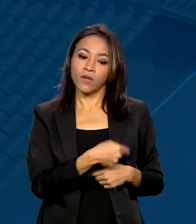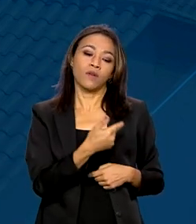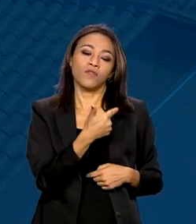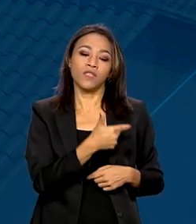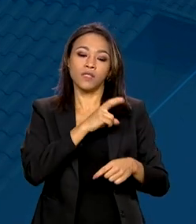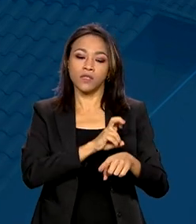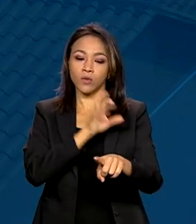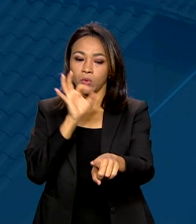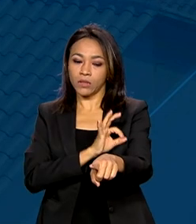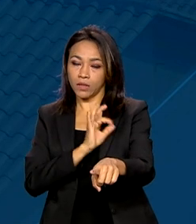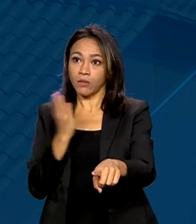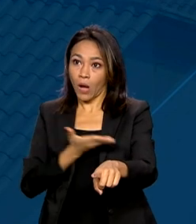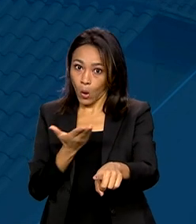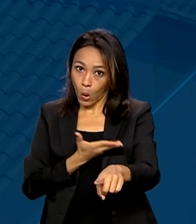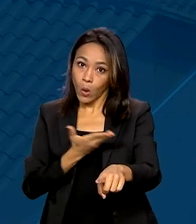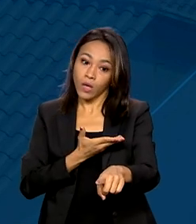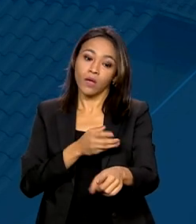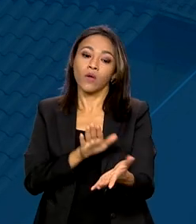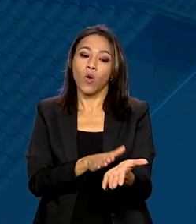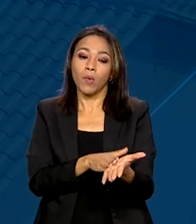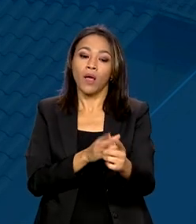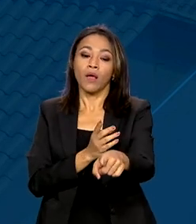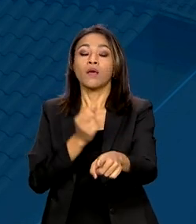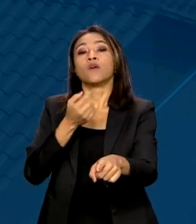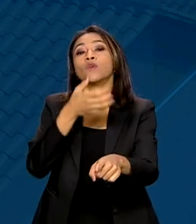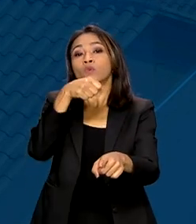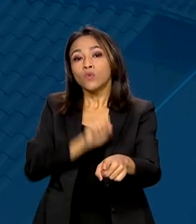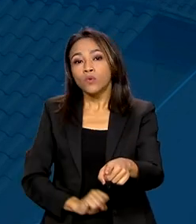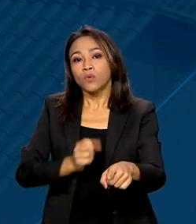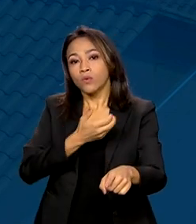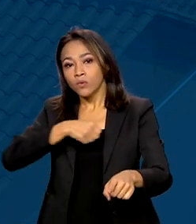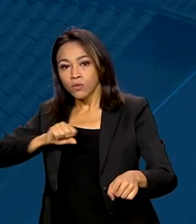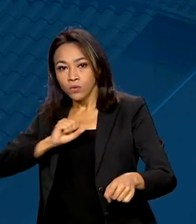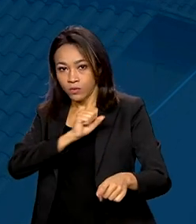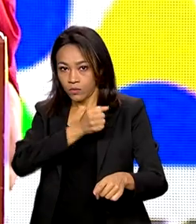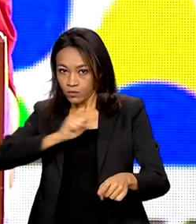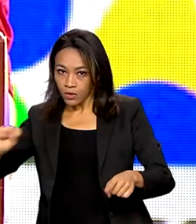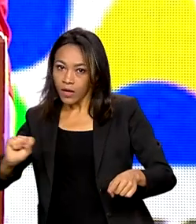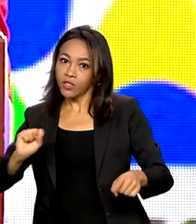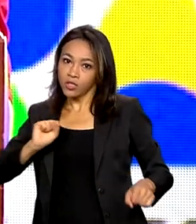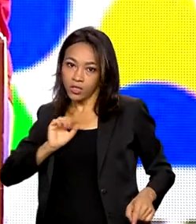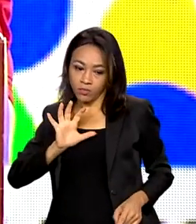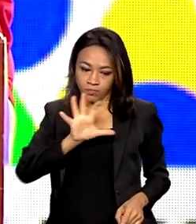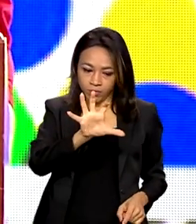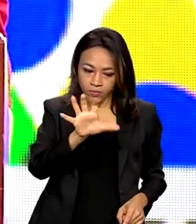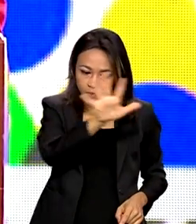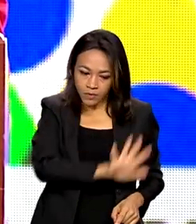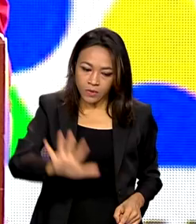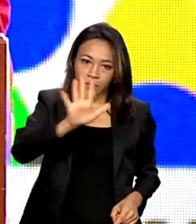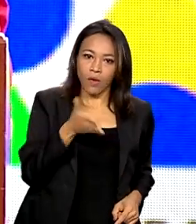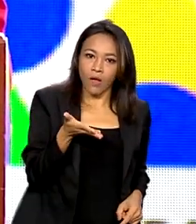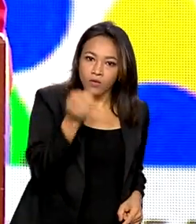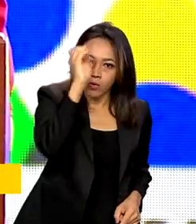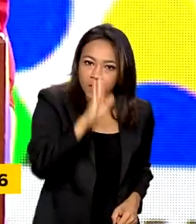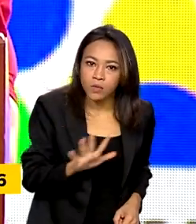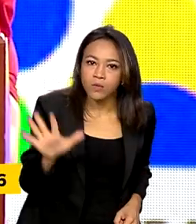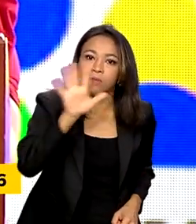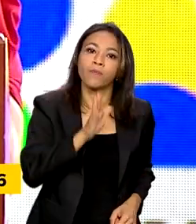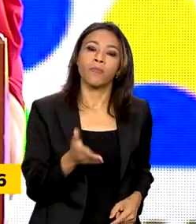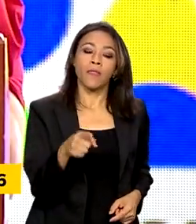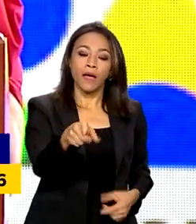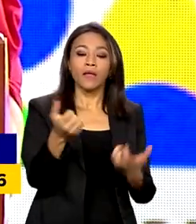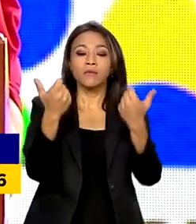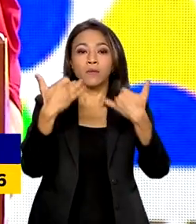,25% ao ano nas regiões sul, sudeste e centro-oeste. Entendemos que é importante reafirmar